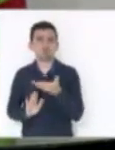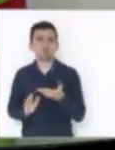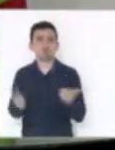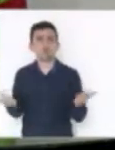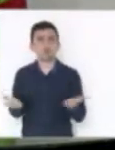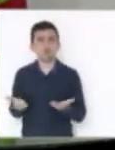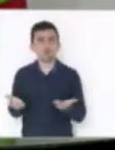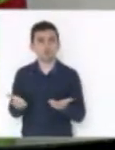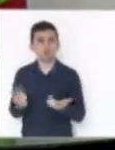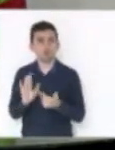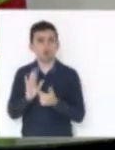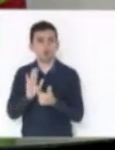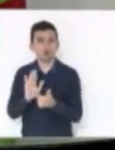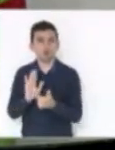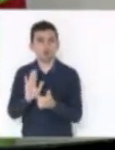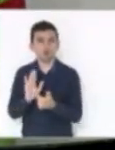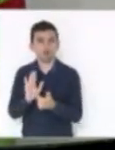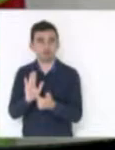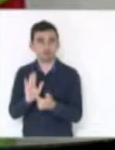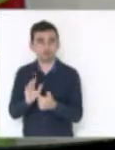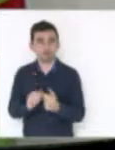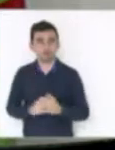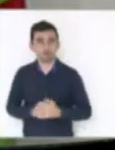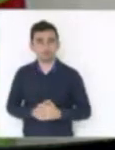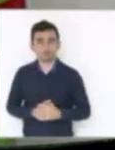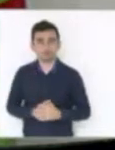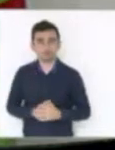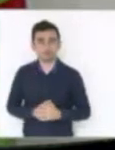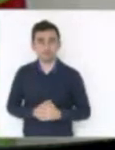aponta para fechar...